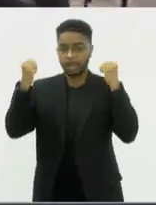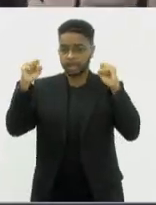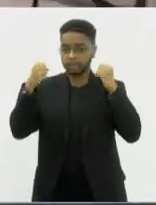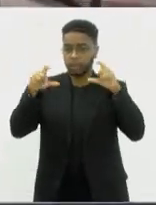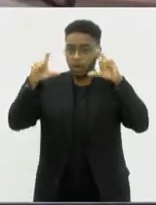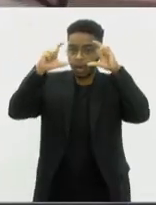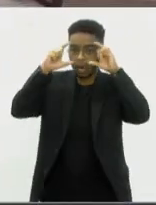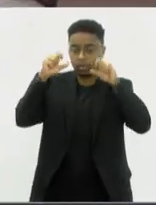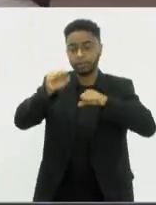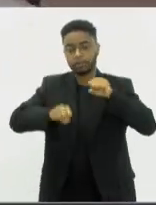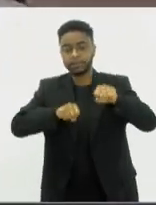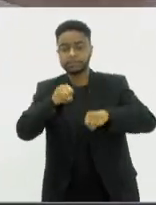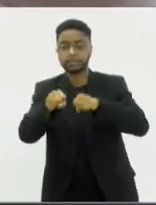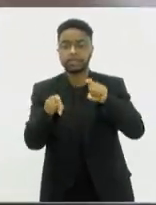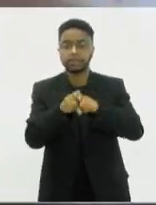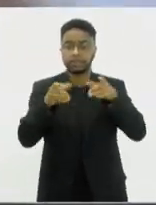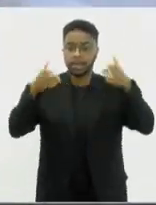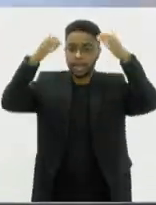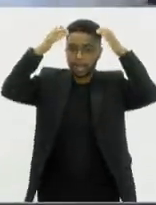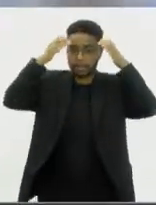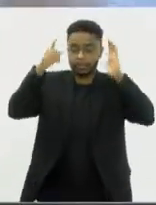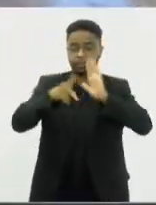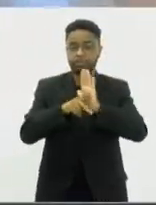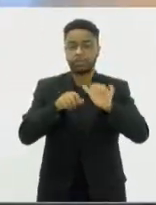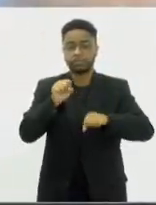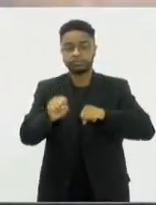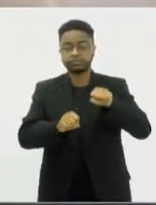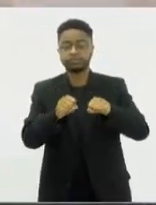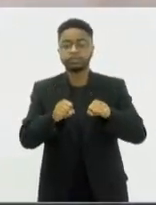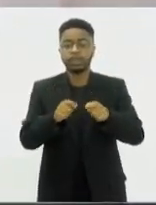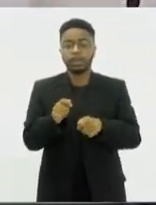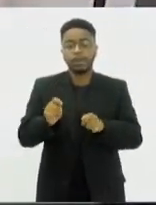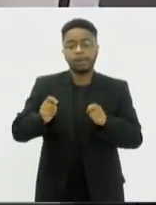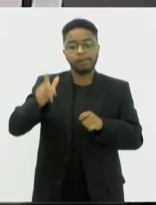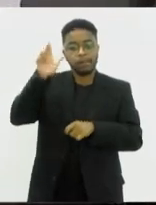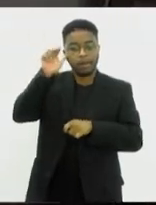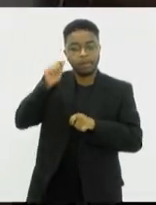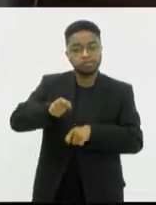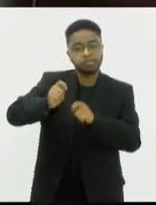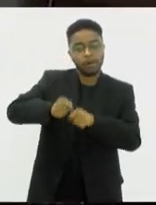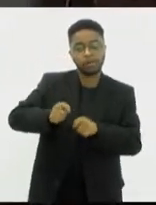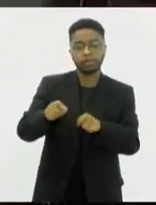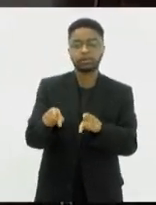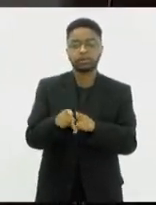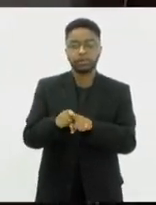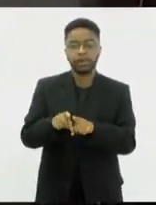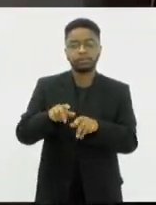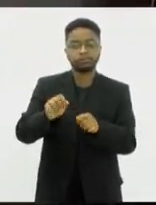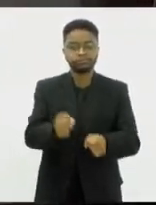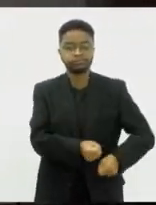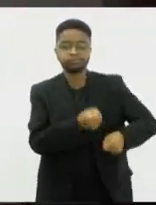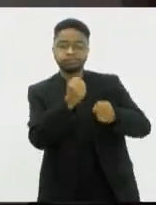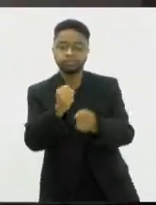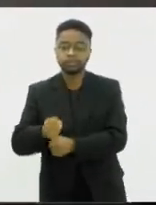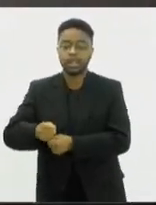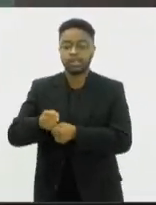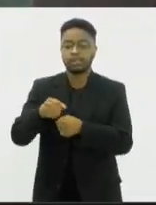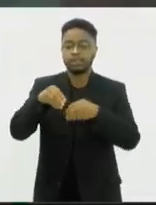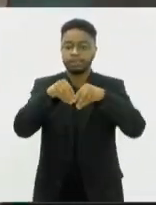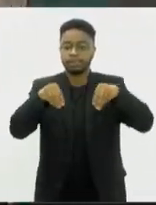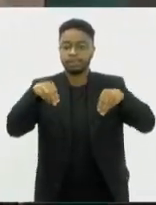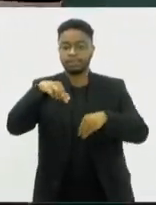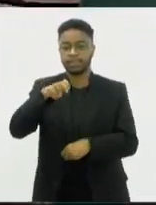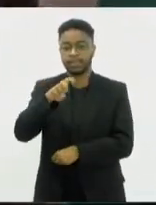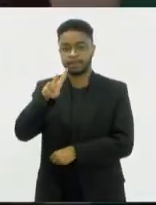bicicletas e capacetes para ciclismo, equitação e esquina-neve. A mostra está no recém-inaugurado Polo Cultural Itália no